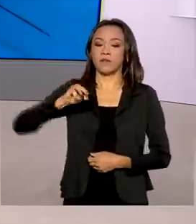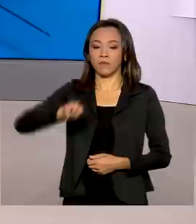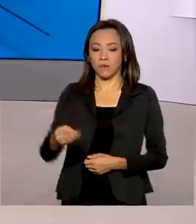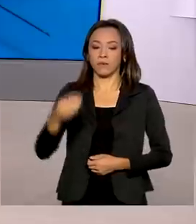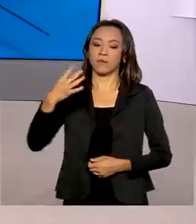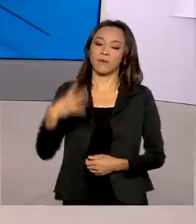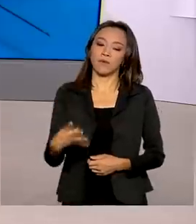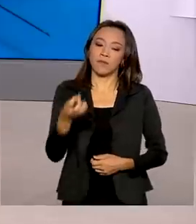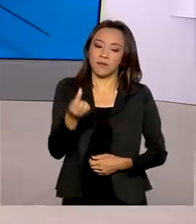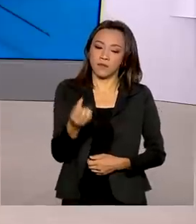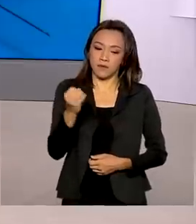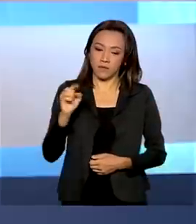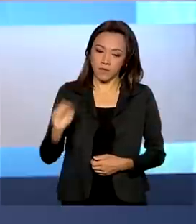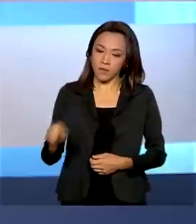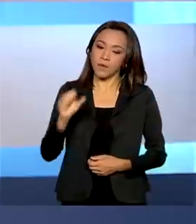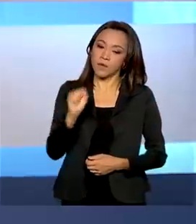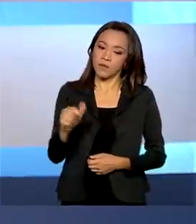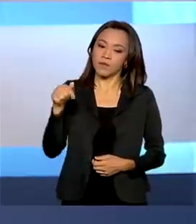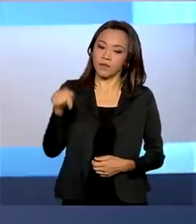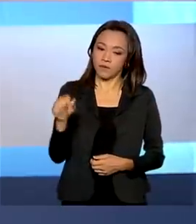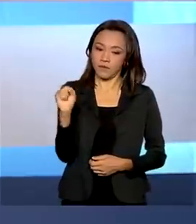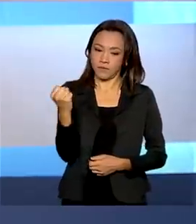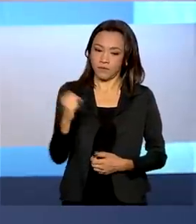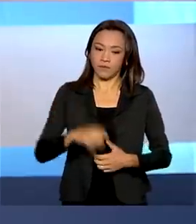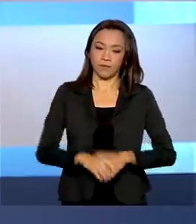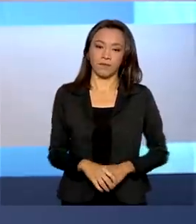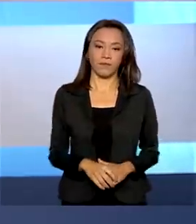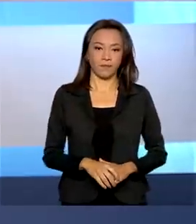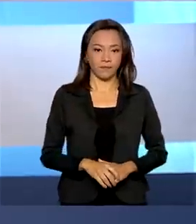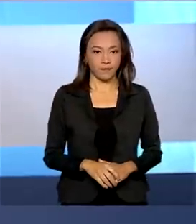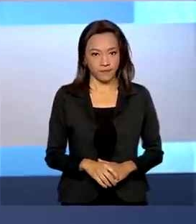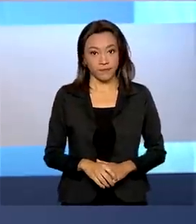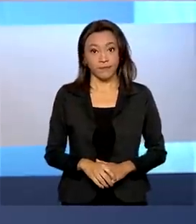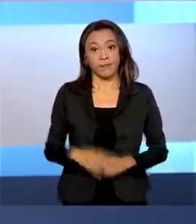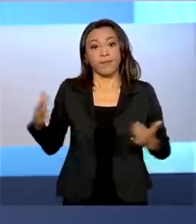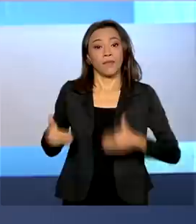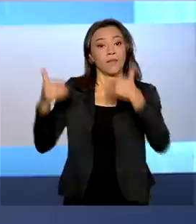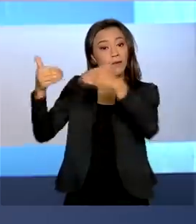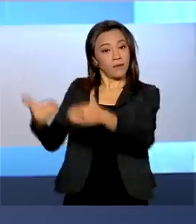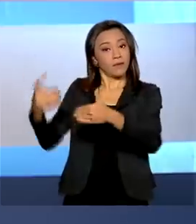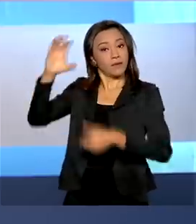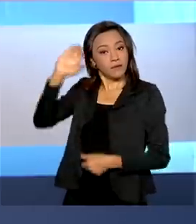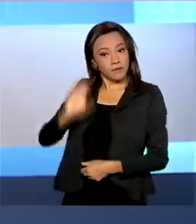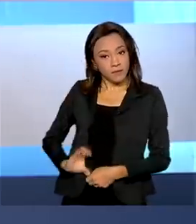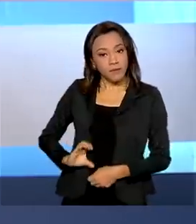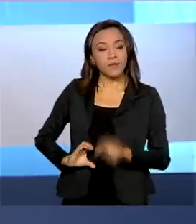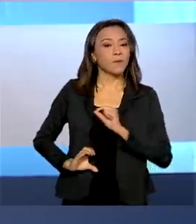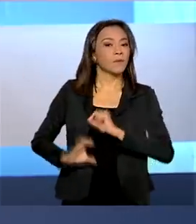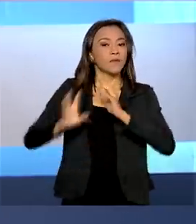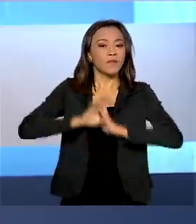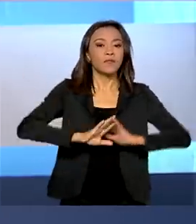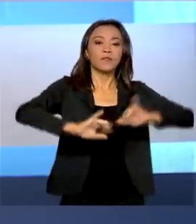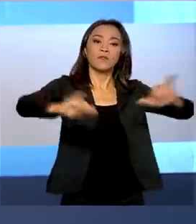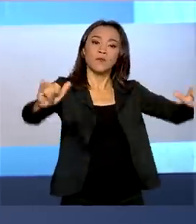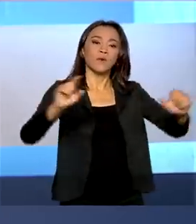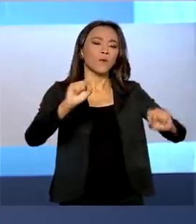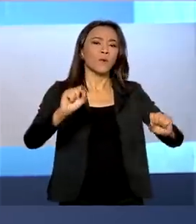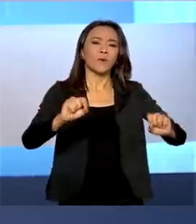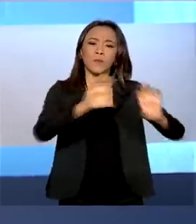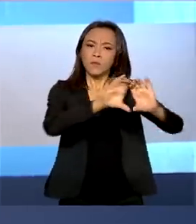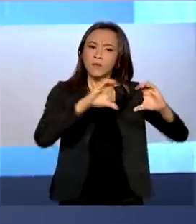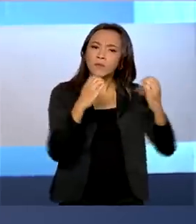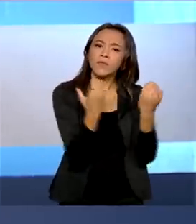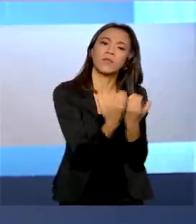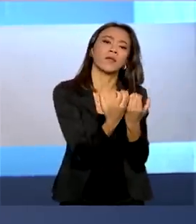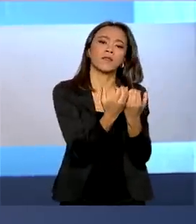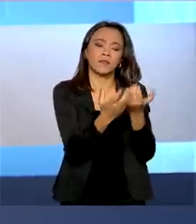.878. E o Ministério da Cidadania lançou o programa Comunidades Terapêuticas Livres de